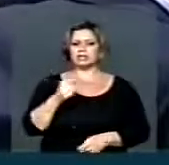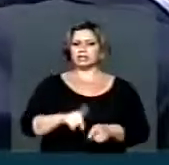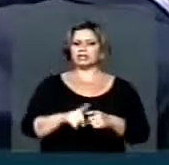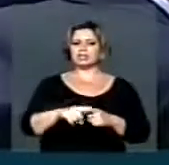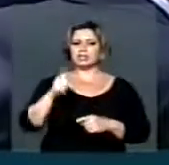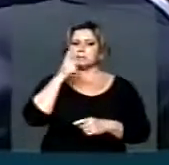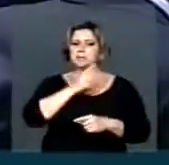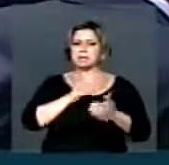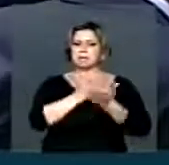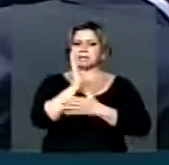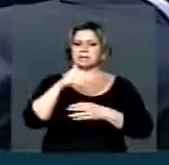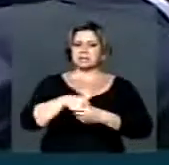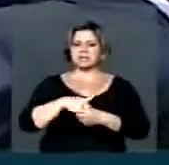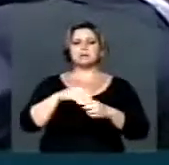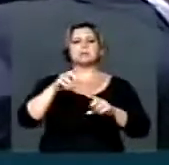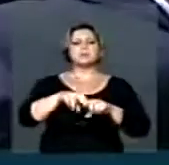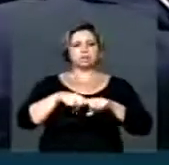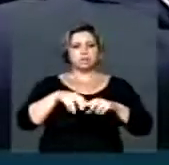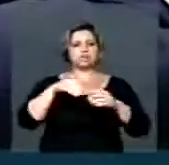votando. Por isso nós votamos não ao texto, Sr. Presidente.